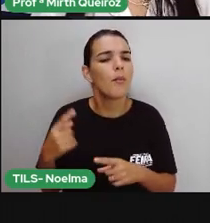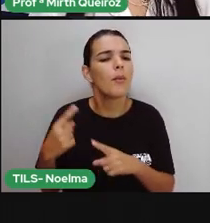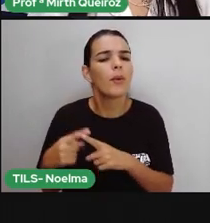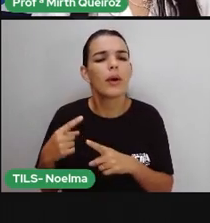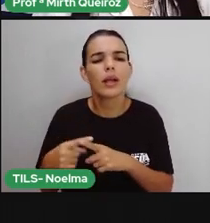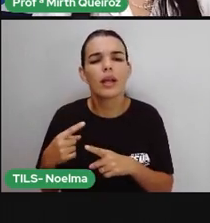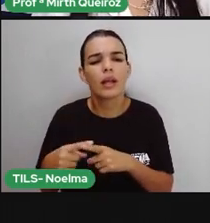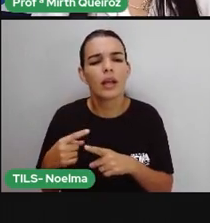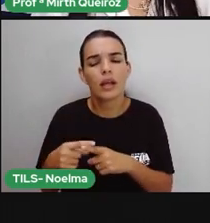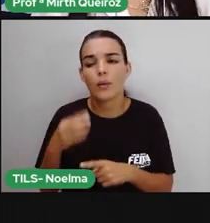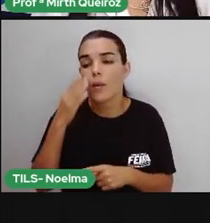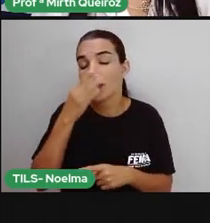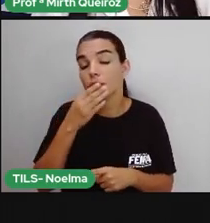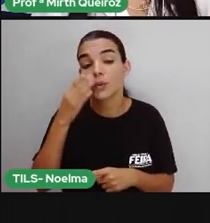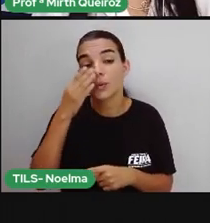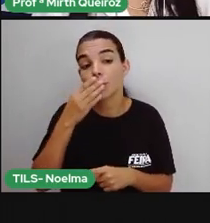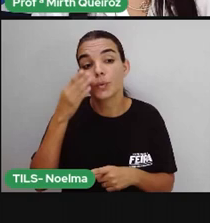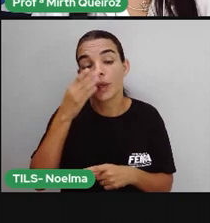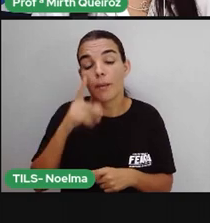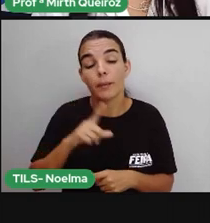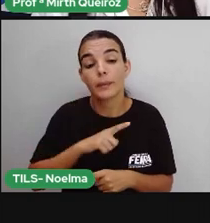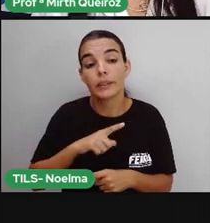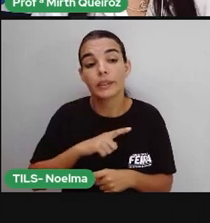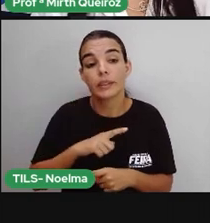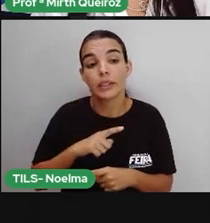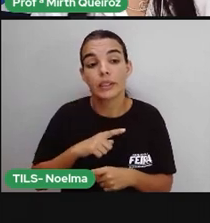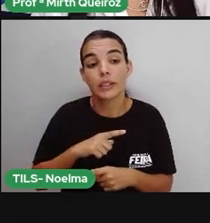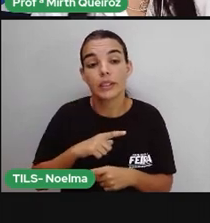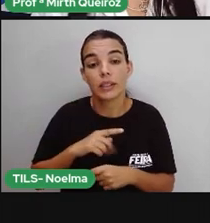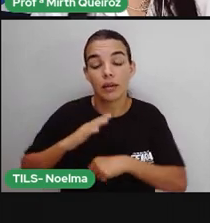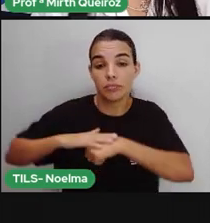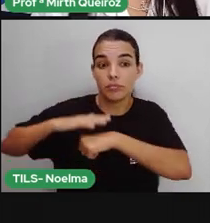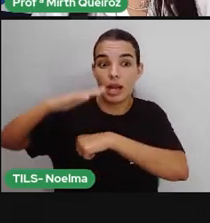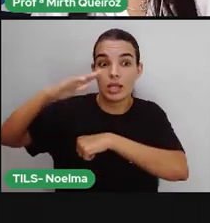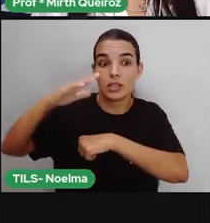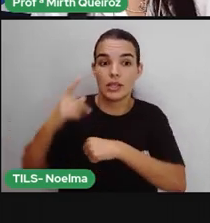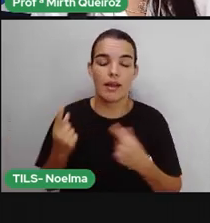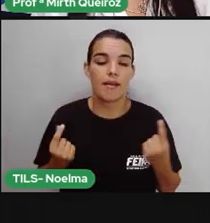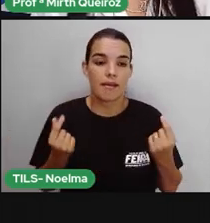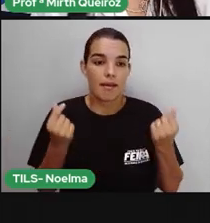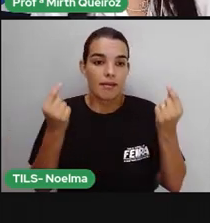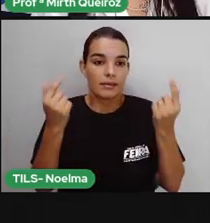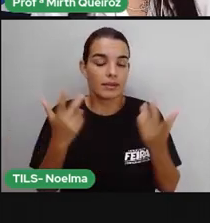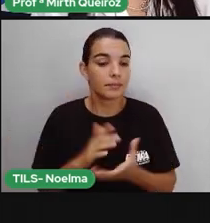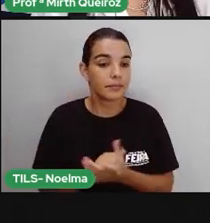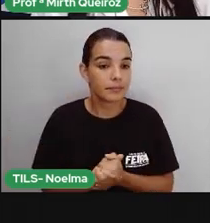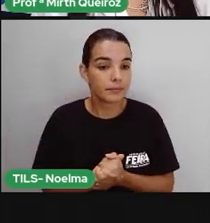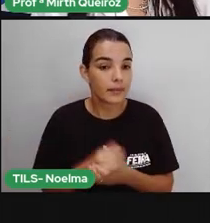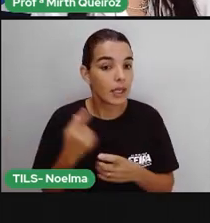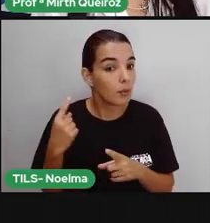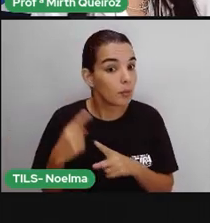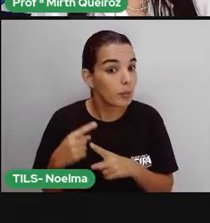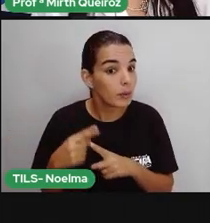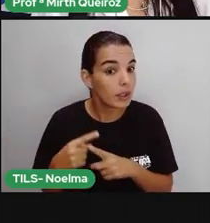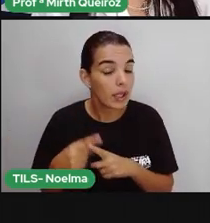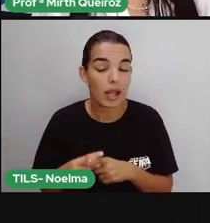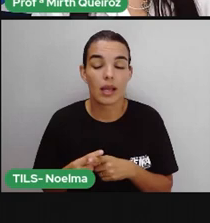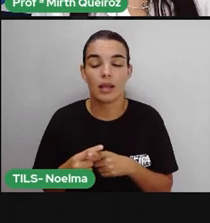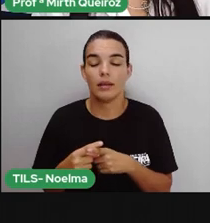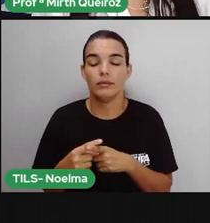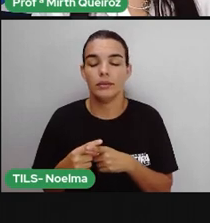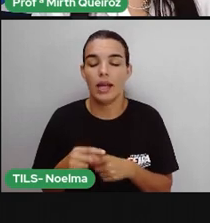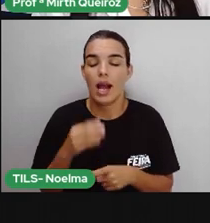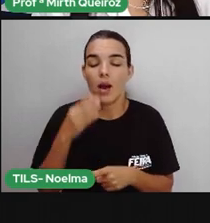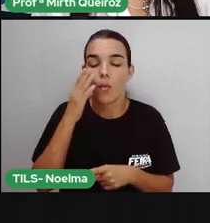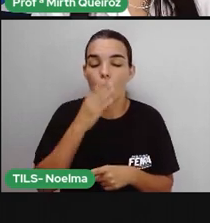Por que que eles escolheram açúcar? Por que açúcar, Pró? Porque açúcar era um... Primeiro,